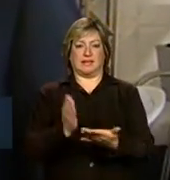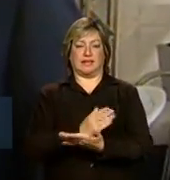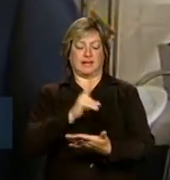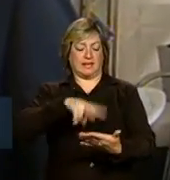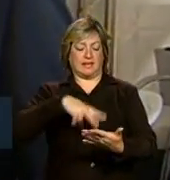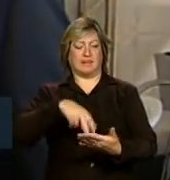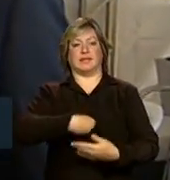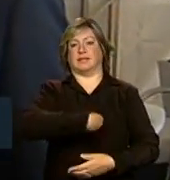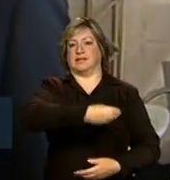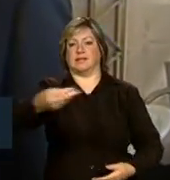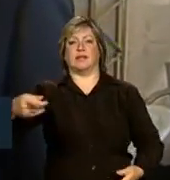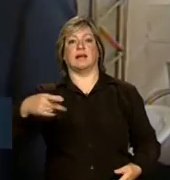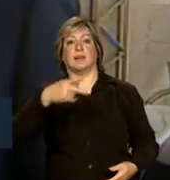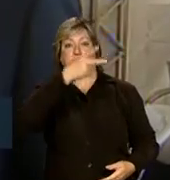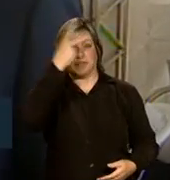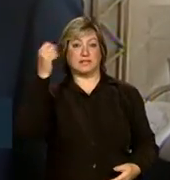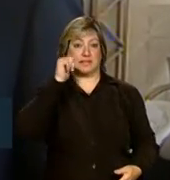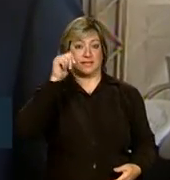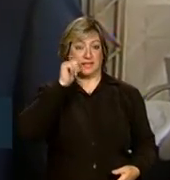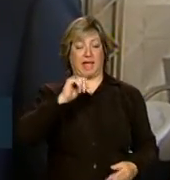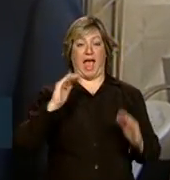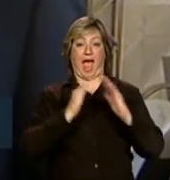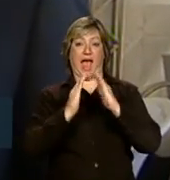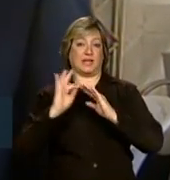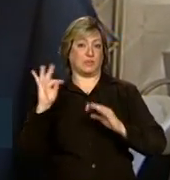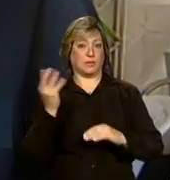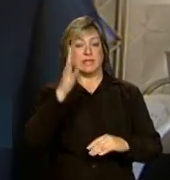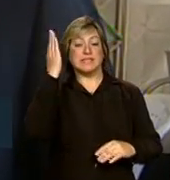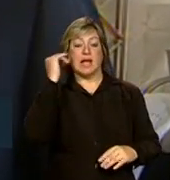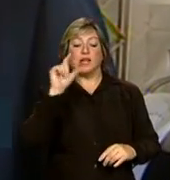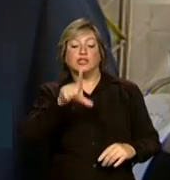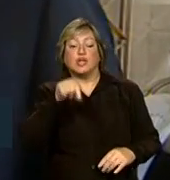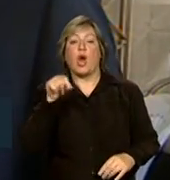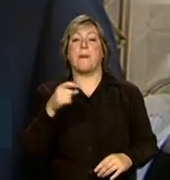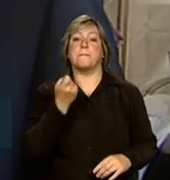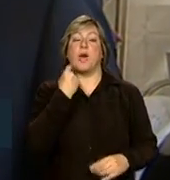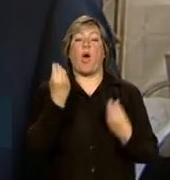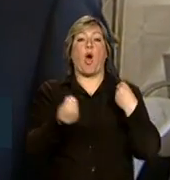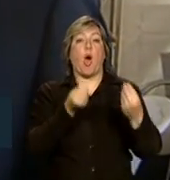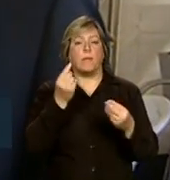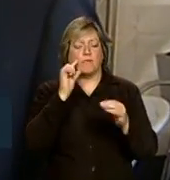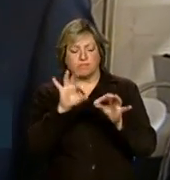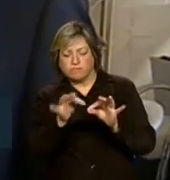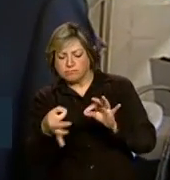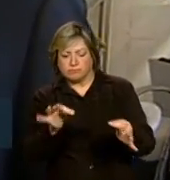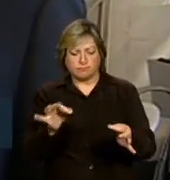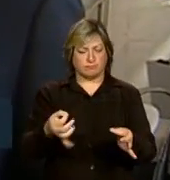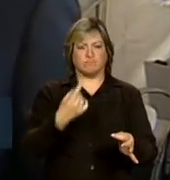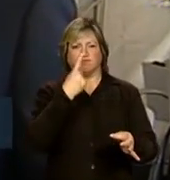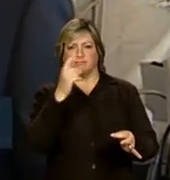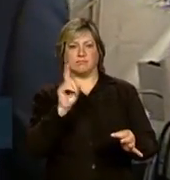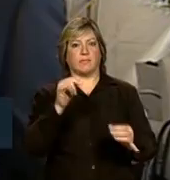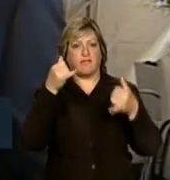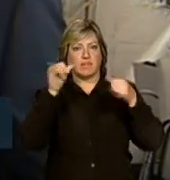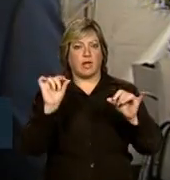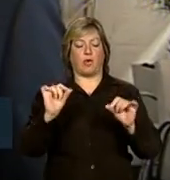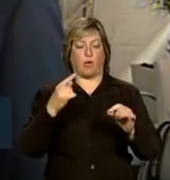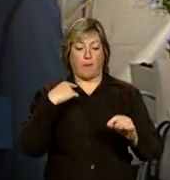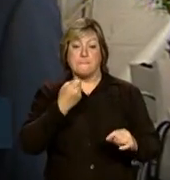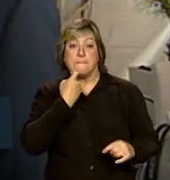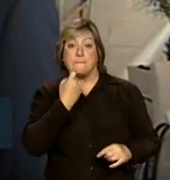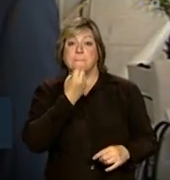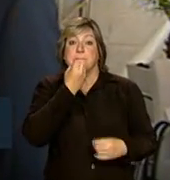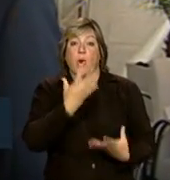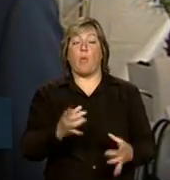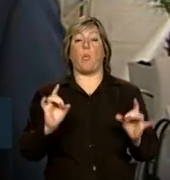da leitura da cartilha, que a dona de casa vai saber escolher a qualidade do peixe, a diversidade do peixe, saber também quais são os peixes que ela está